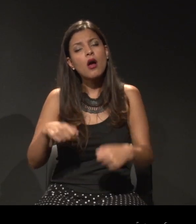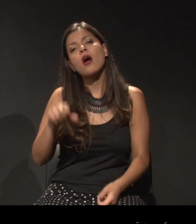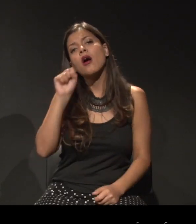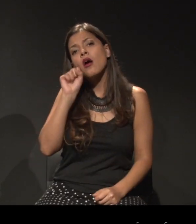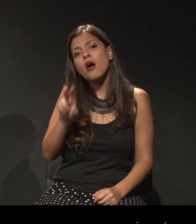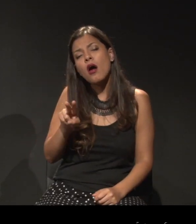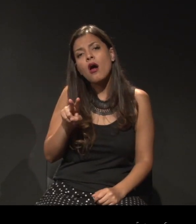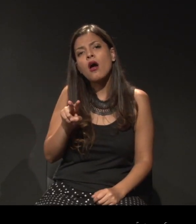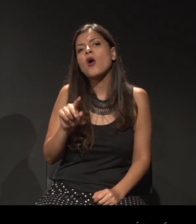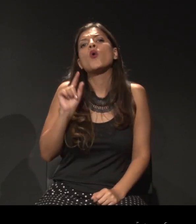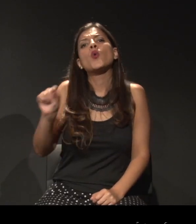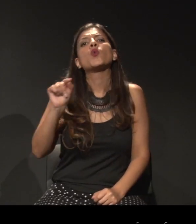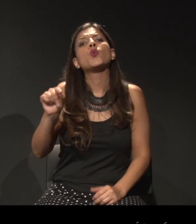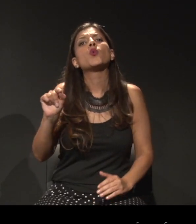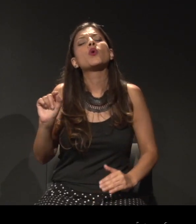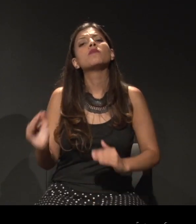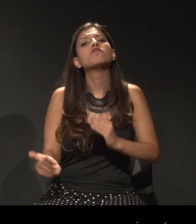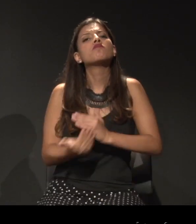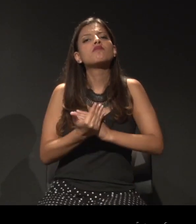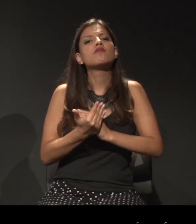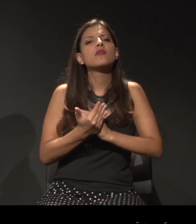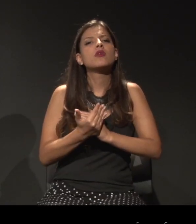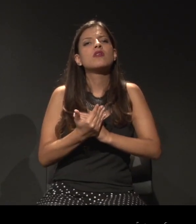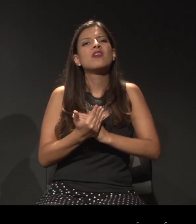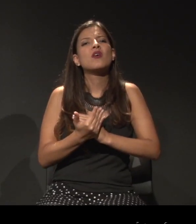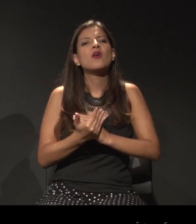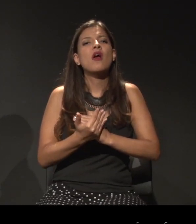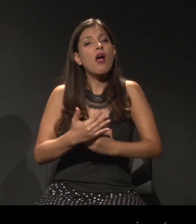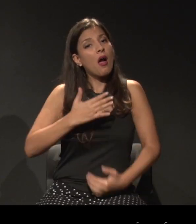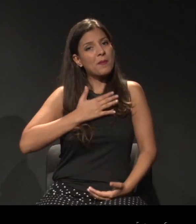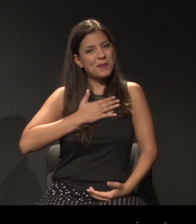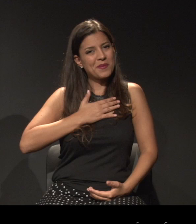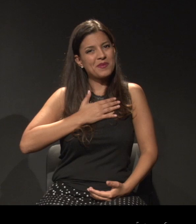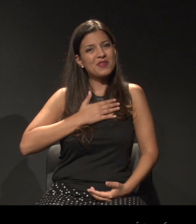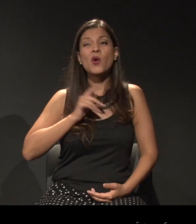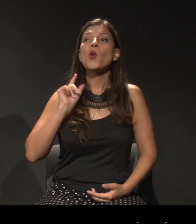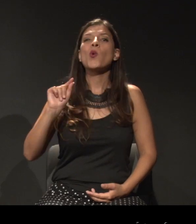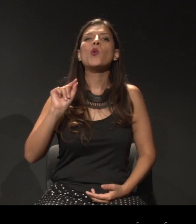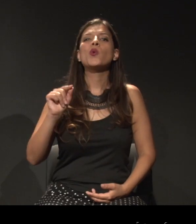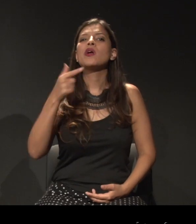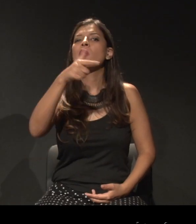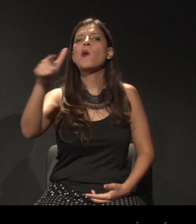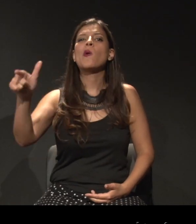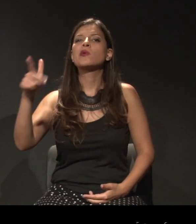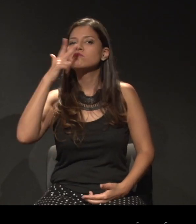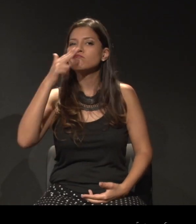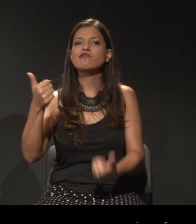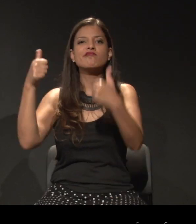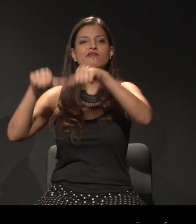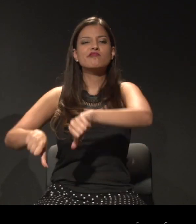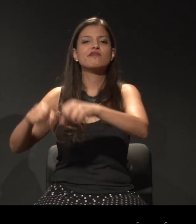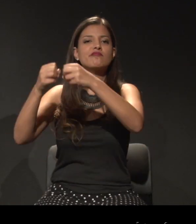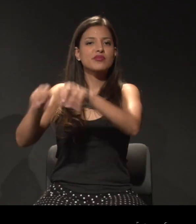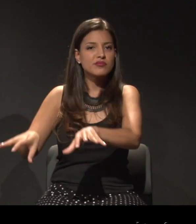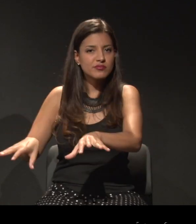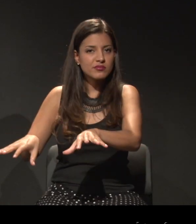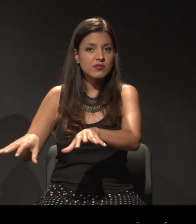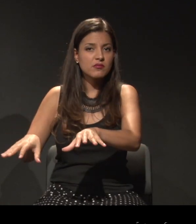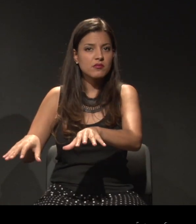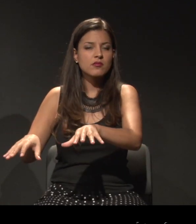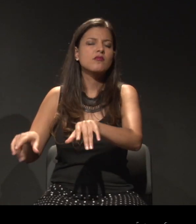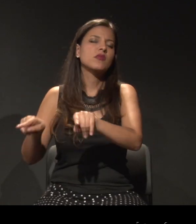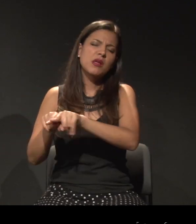o que me favorece e o que desfavorece os outros, e vice-versa. Eu vou